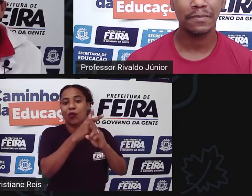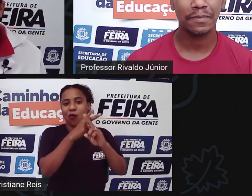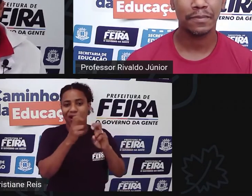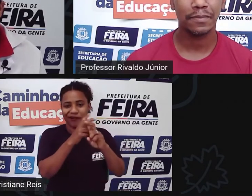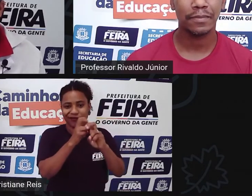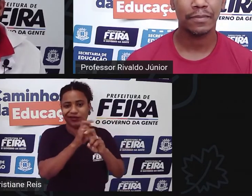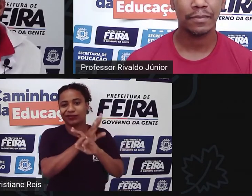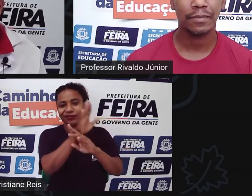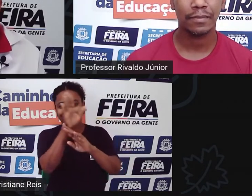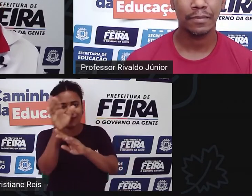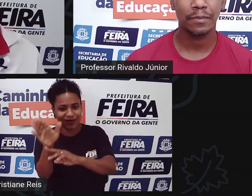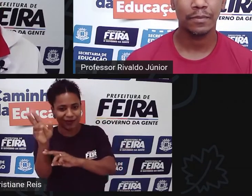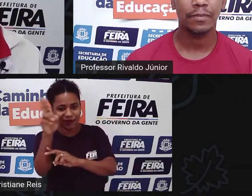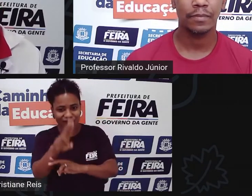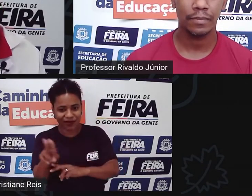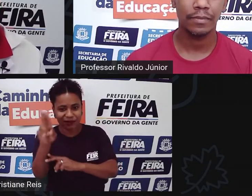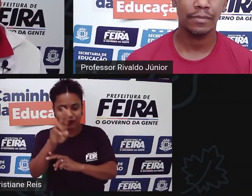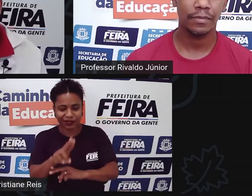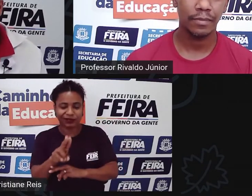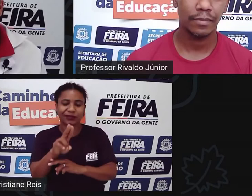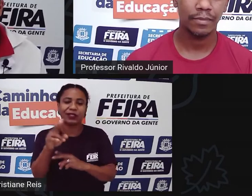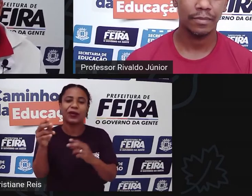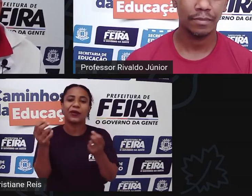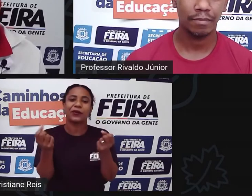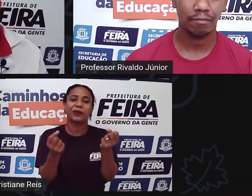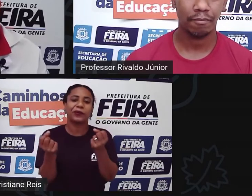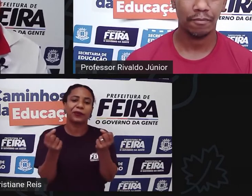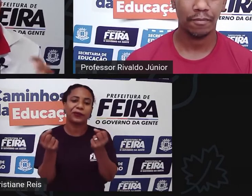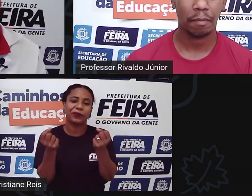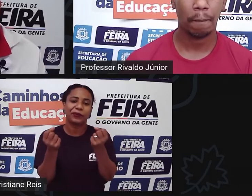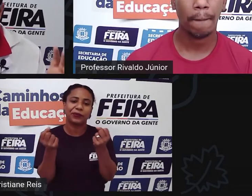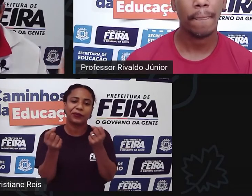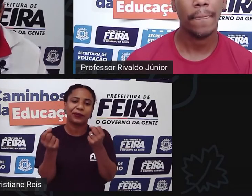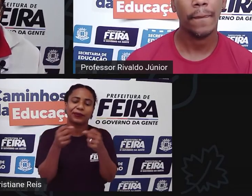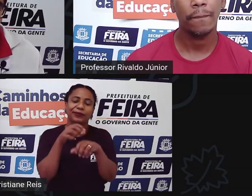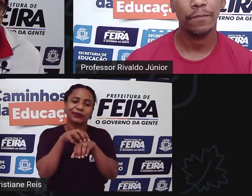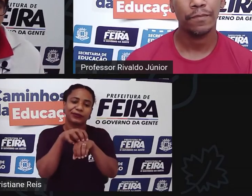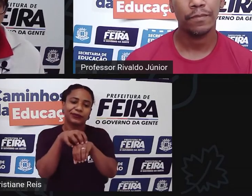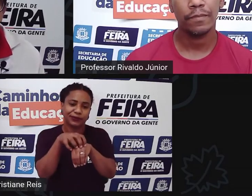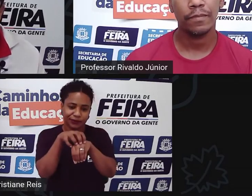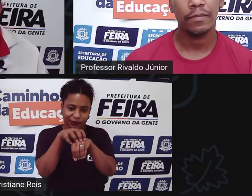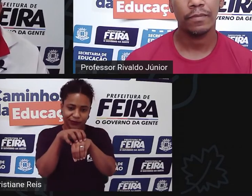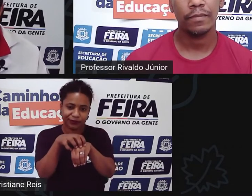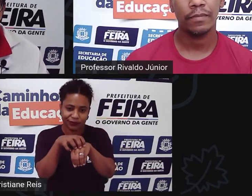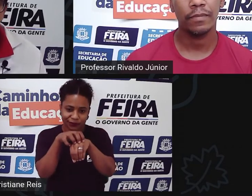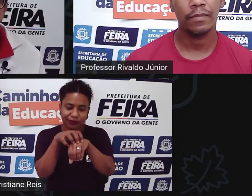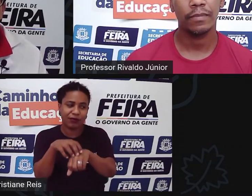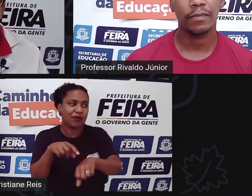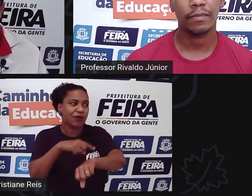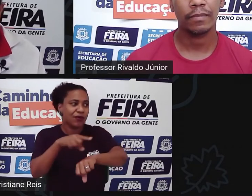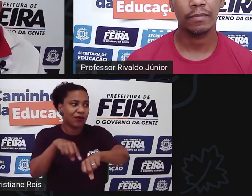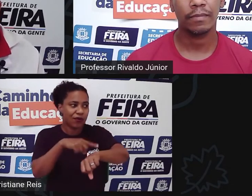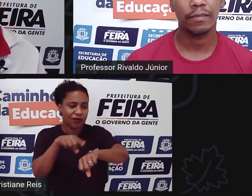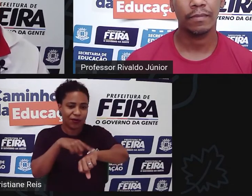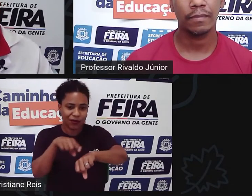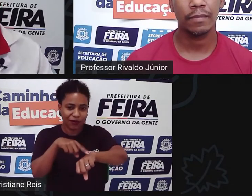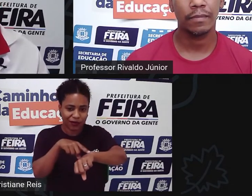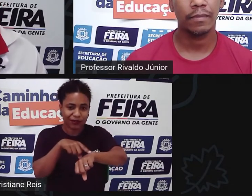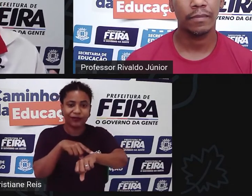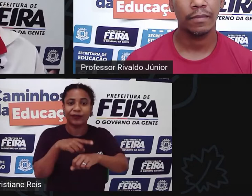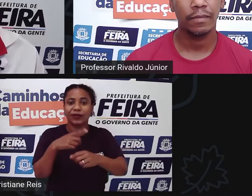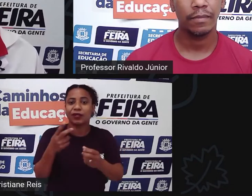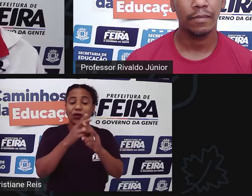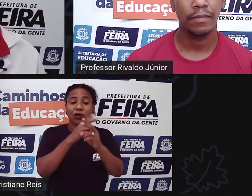própria escola passa horas no trânsito então assim desde o estudante de escola universitária